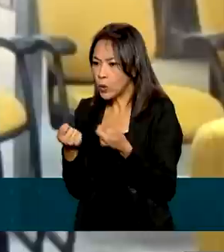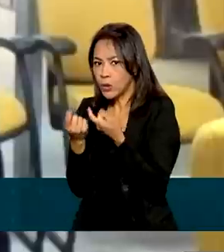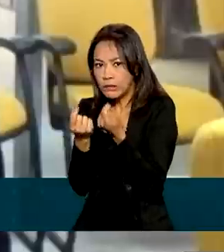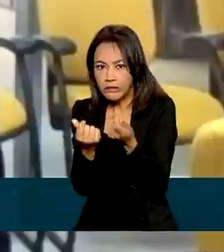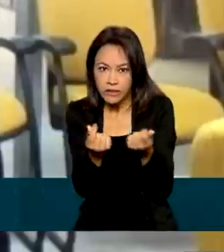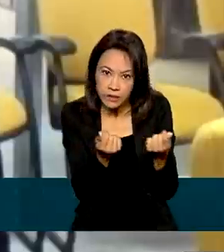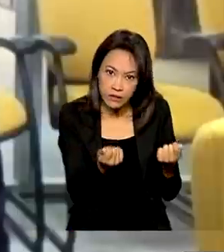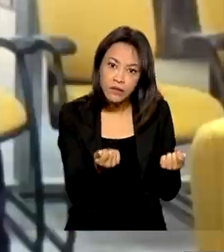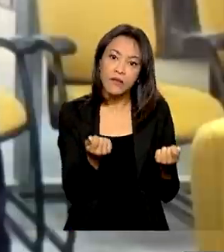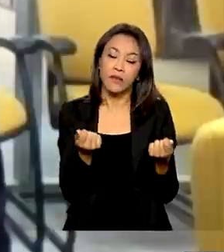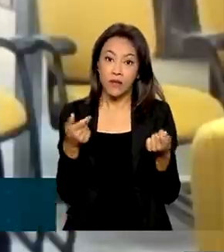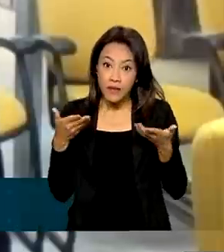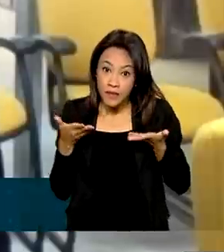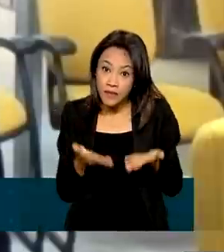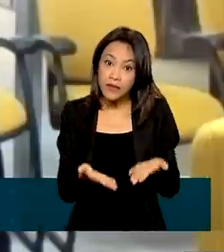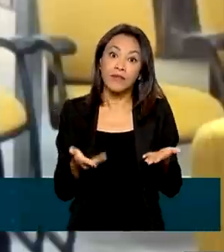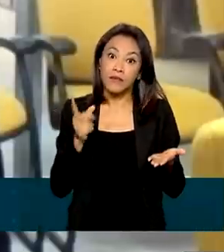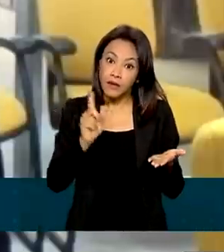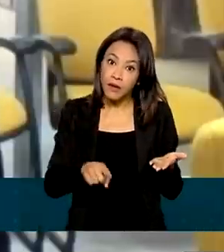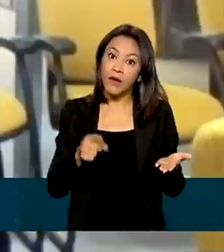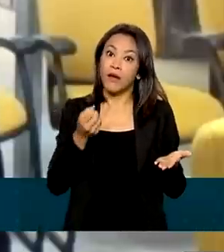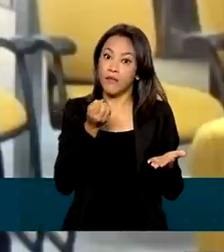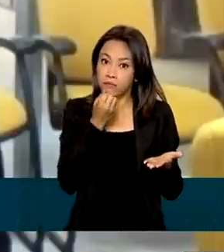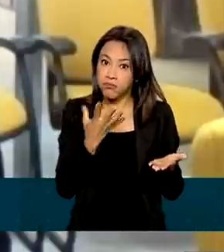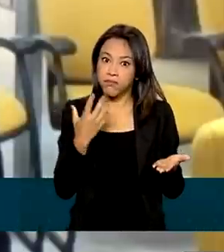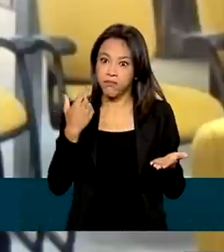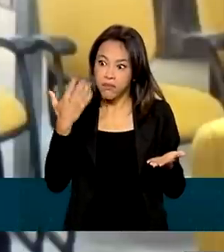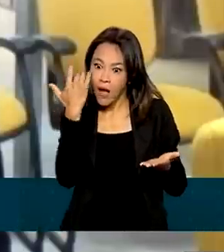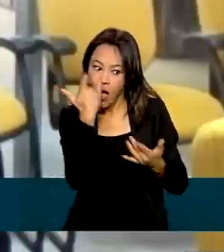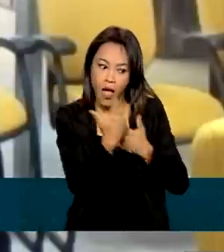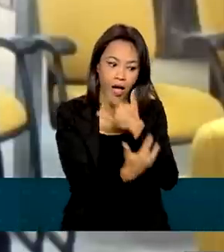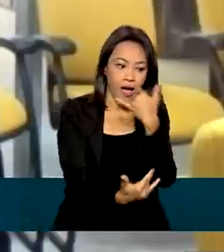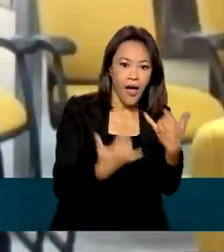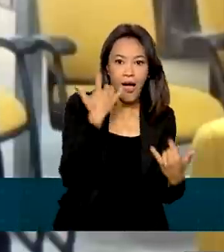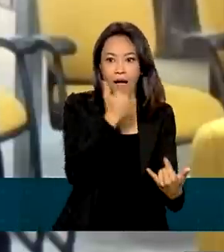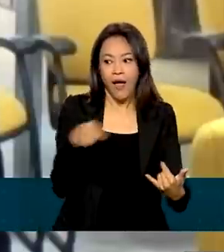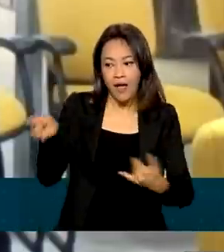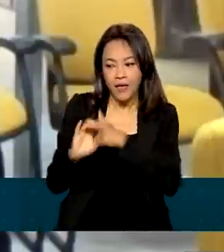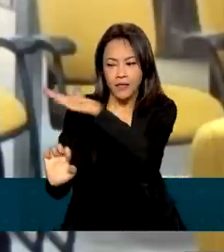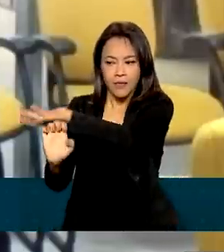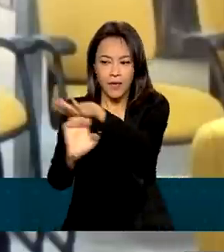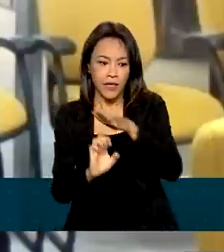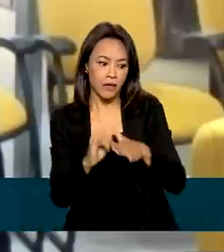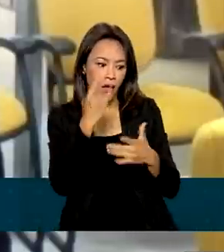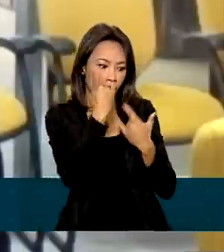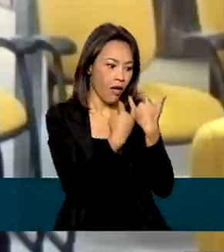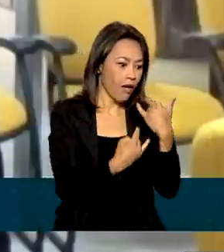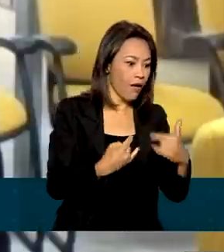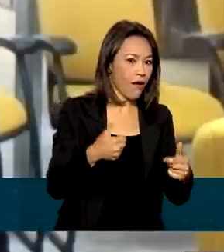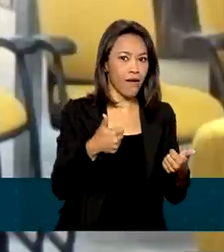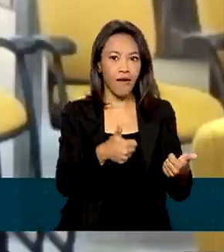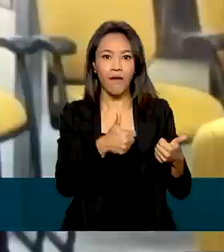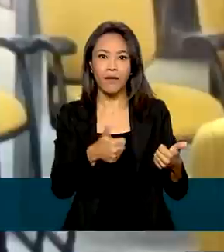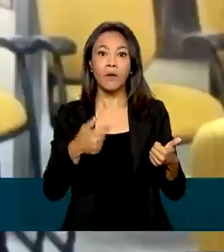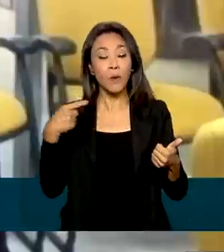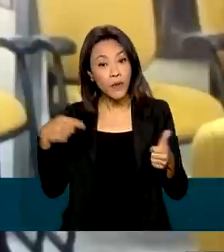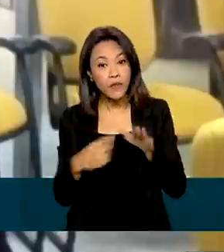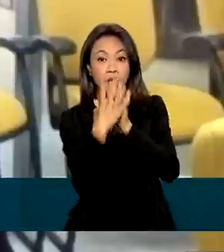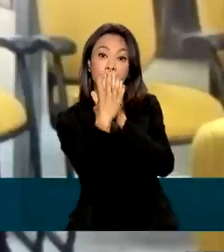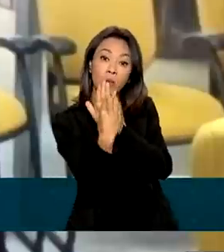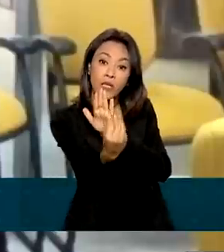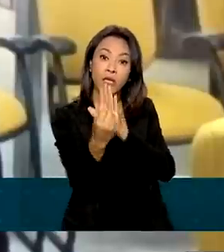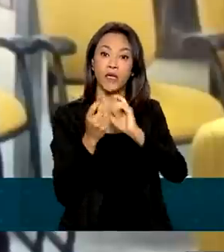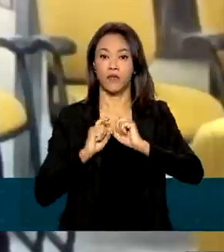vive, é a atração de investimentos privados que vão ser trazidos com esse modelo que